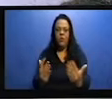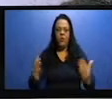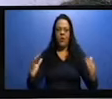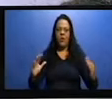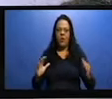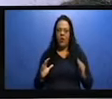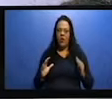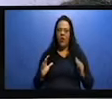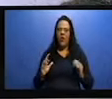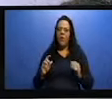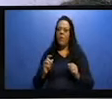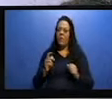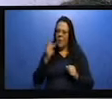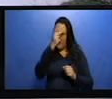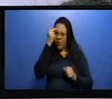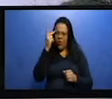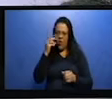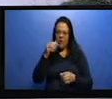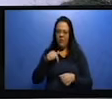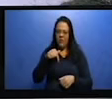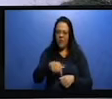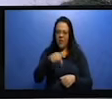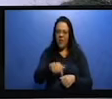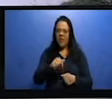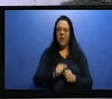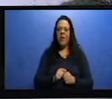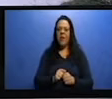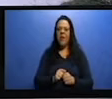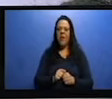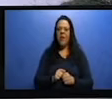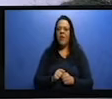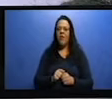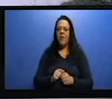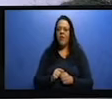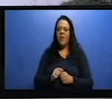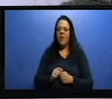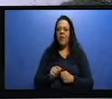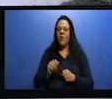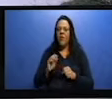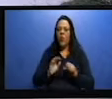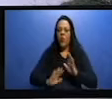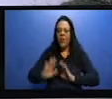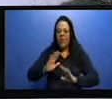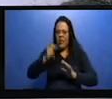imagem aqui. E também é uma proteção contra invasores.